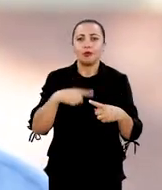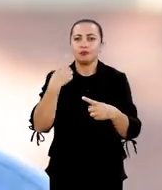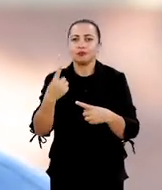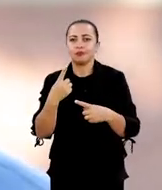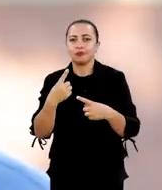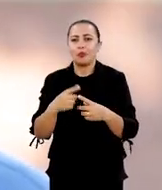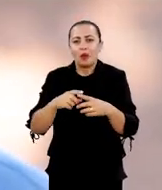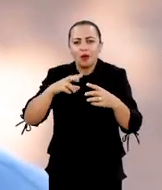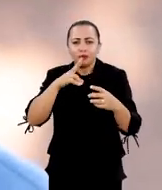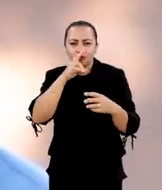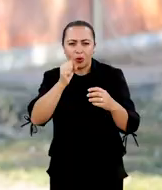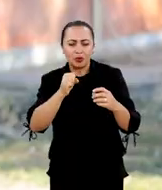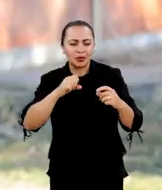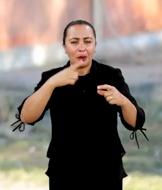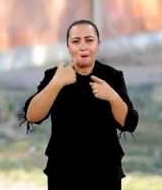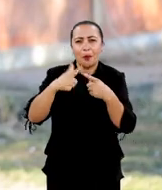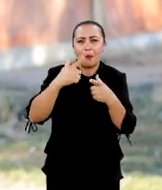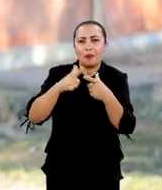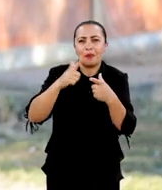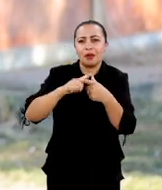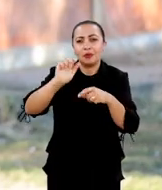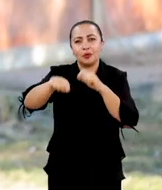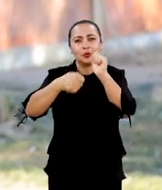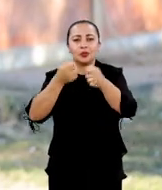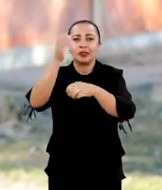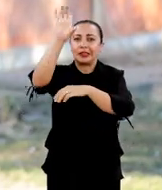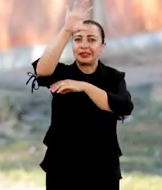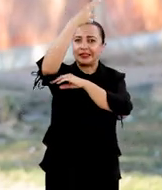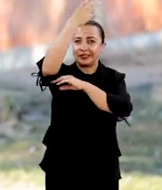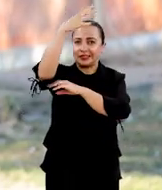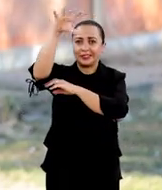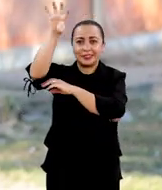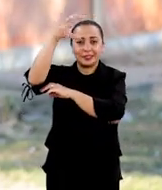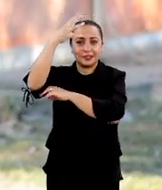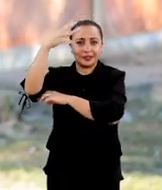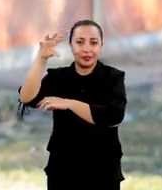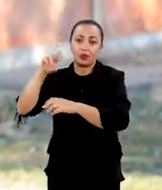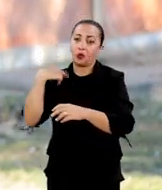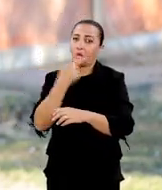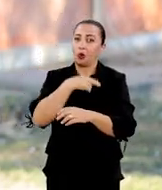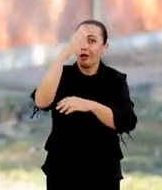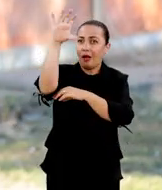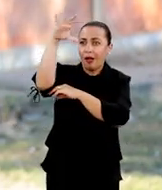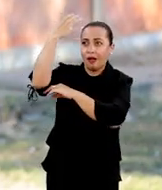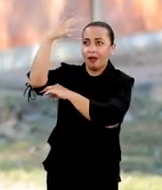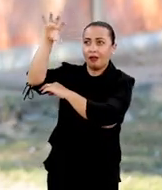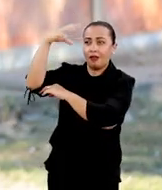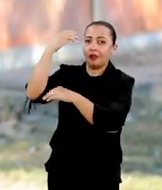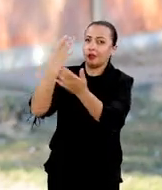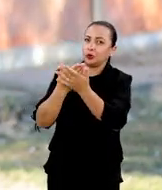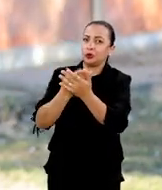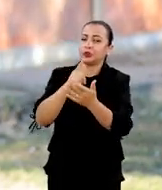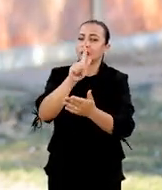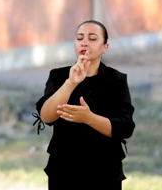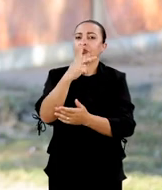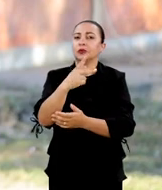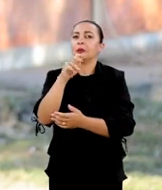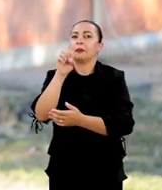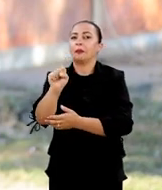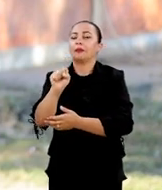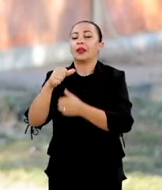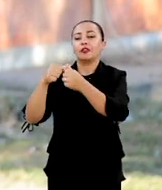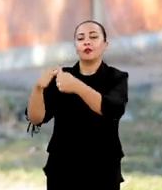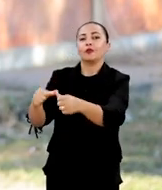provoca uma interferência nos sinais de satélite. Os nossos satélites que nós estudamos são satélites GPS,